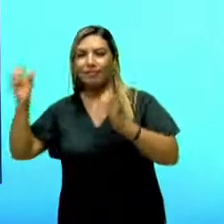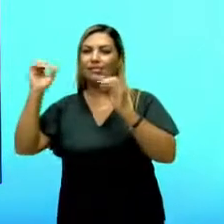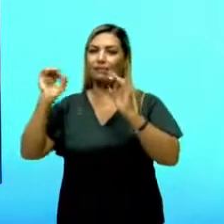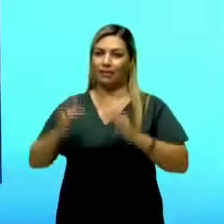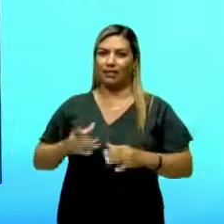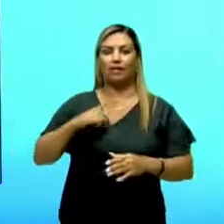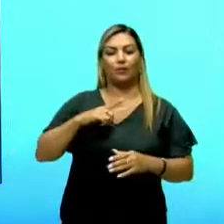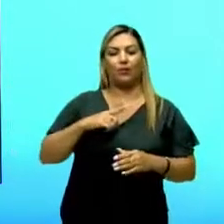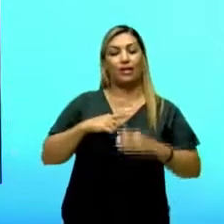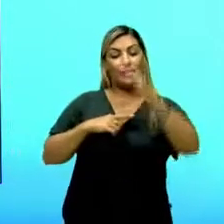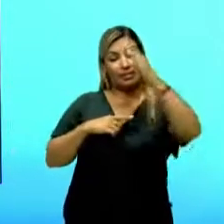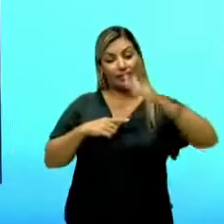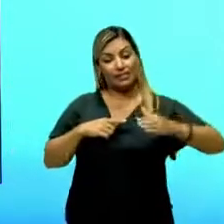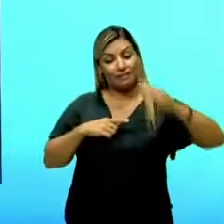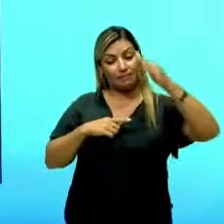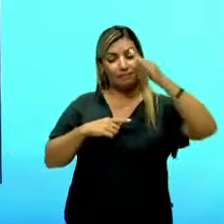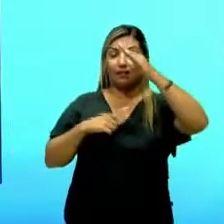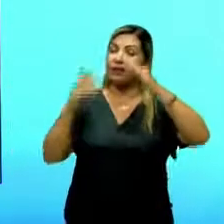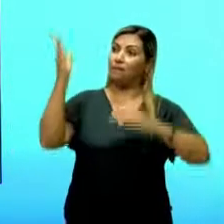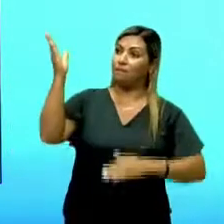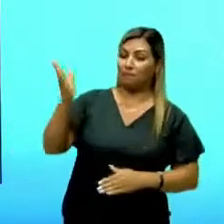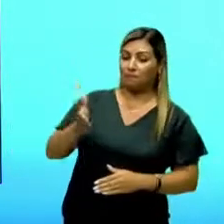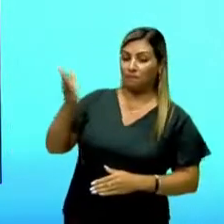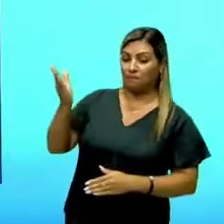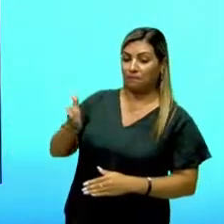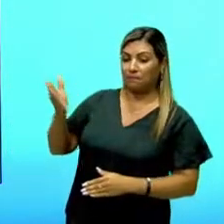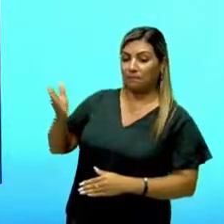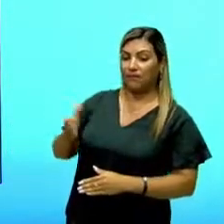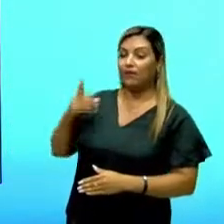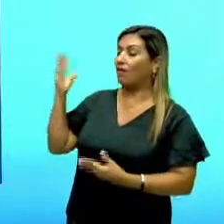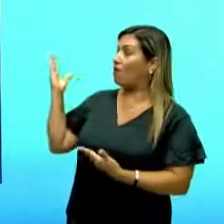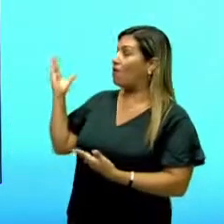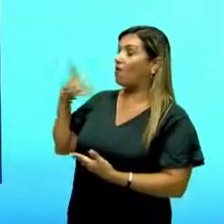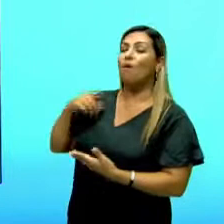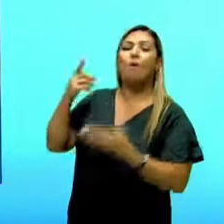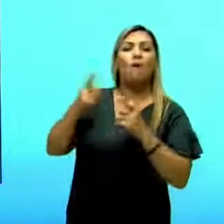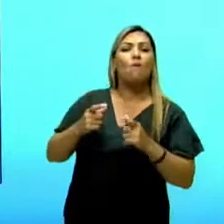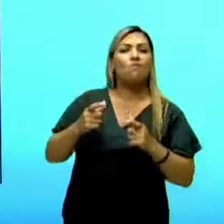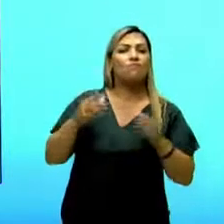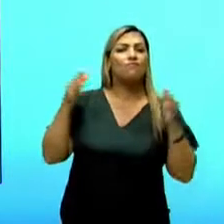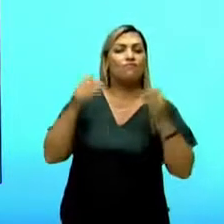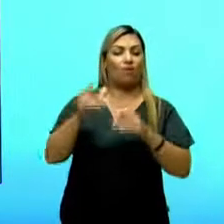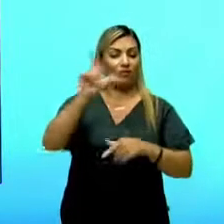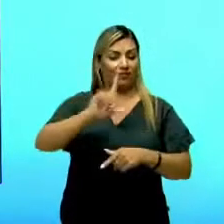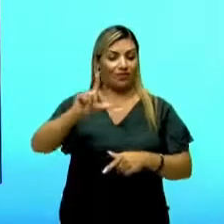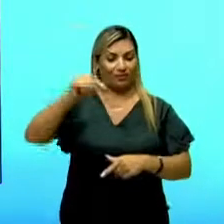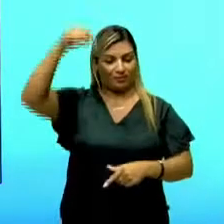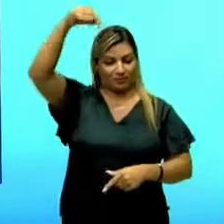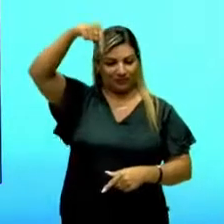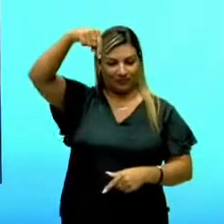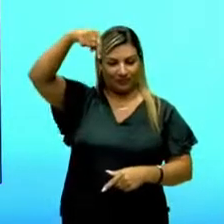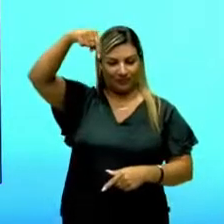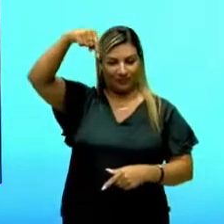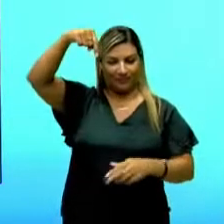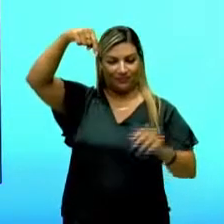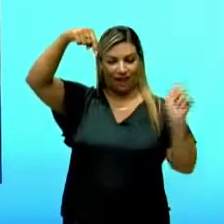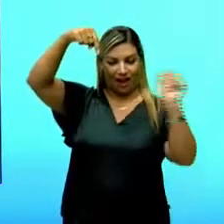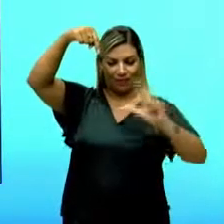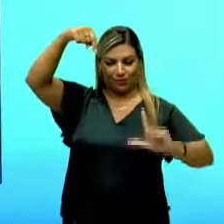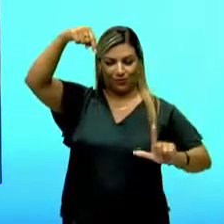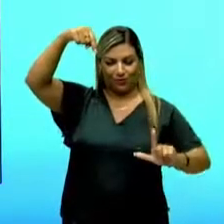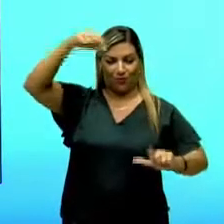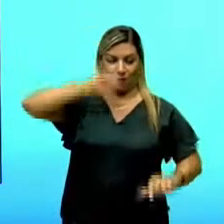a setinha marcando aonde nós estamos no nosso estudo de literatura. Então nós estamos em Portugal